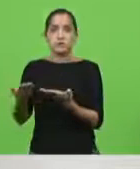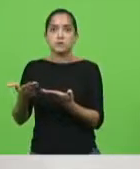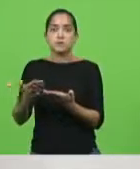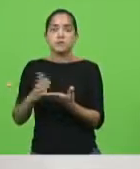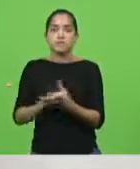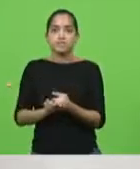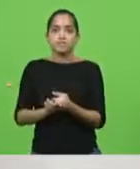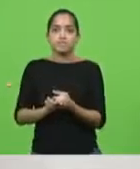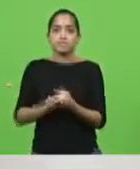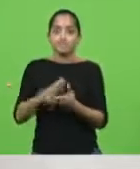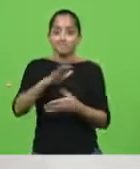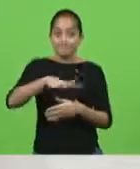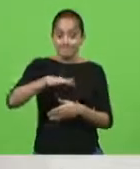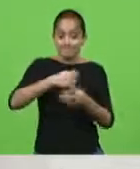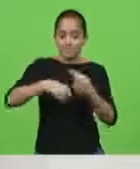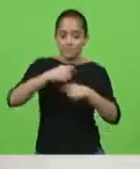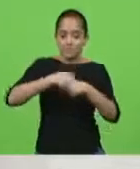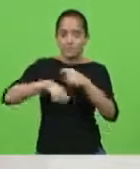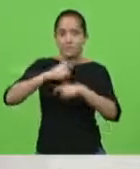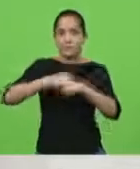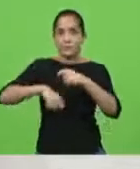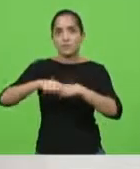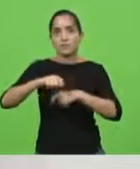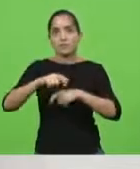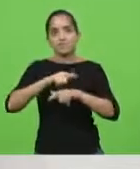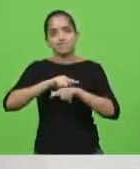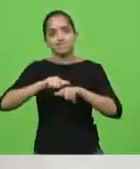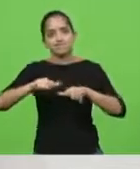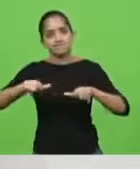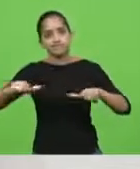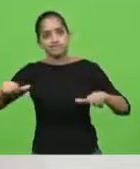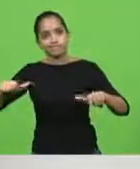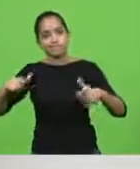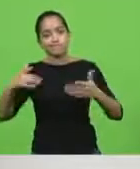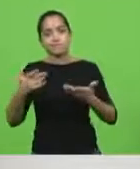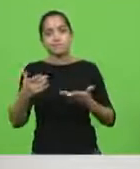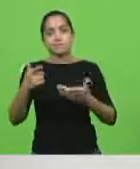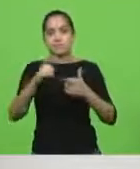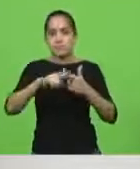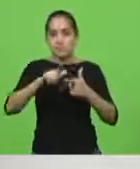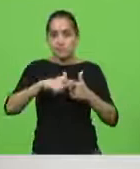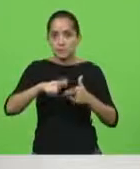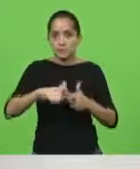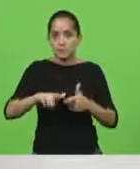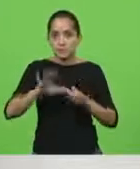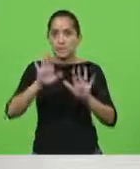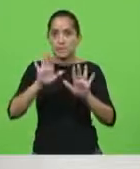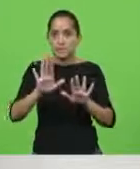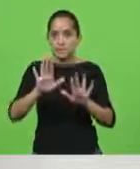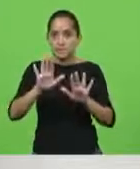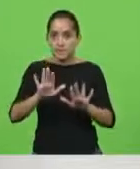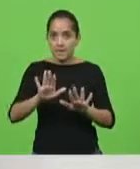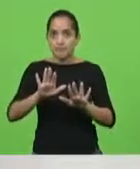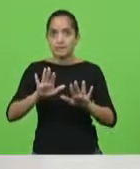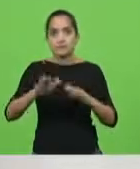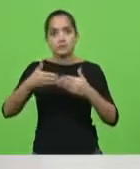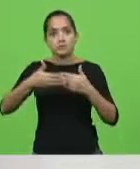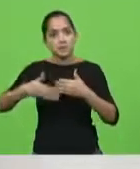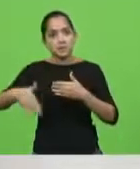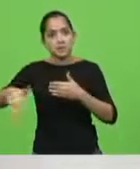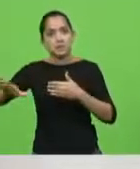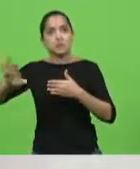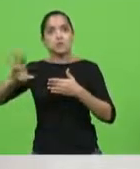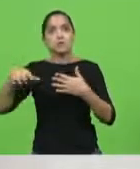na questão econômica, é um oásis no meio de um deserto. Mas daqui a pouco essa água também vai começar a